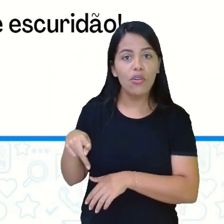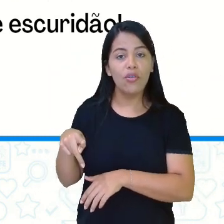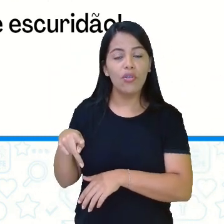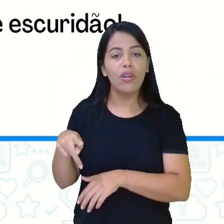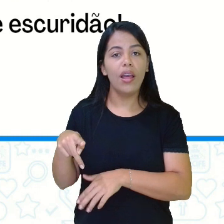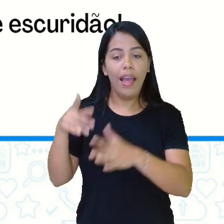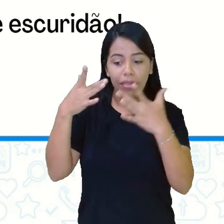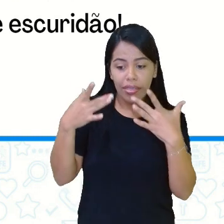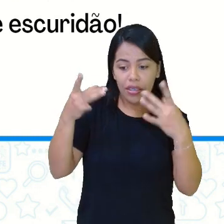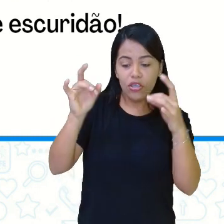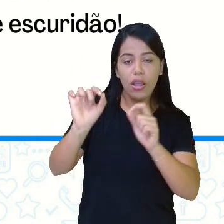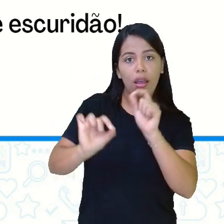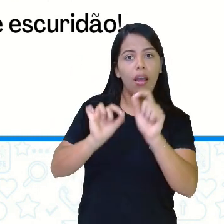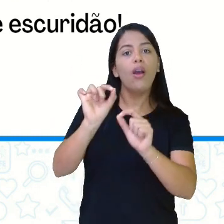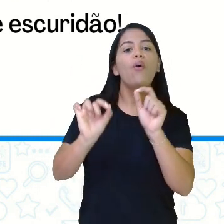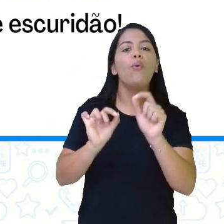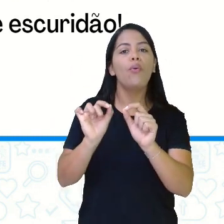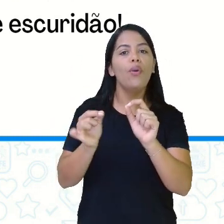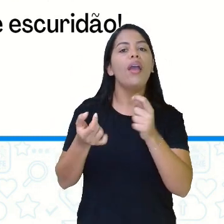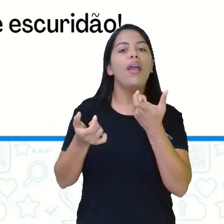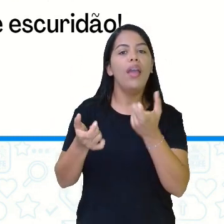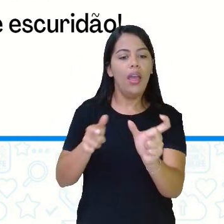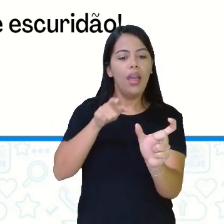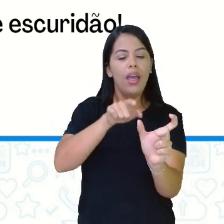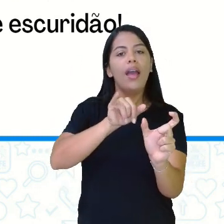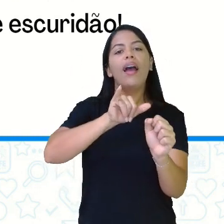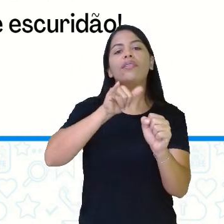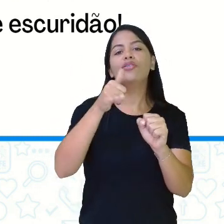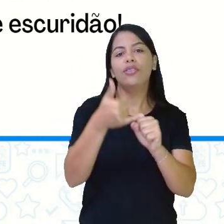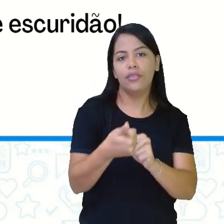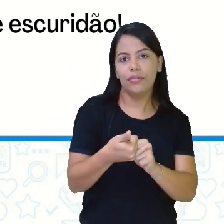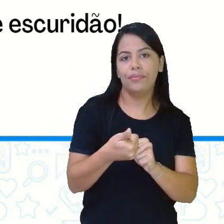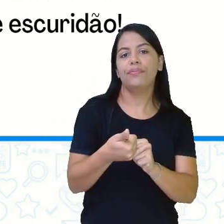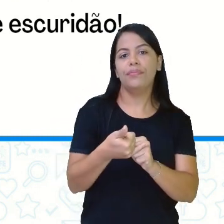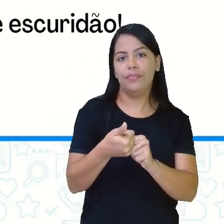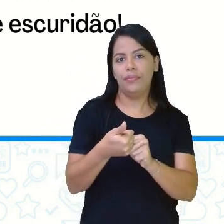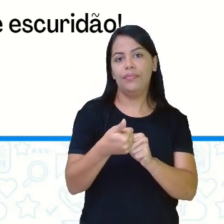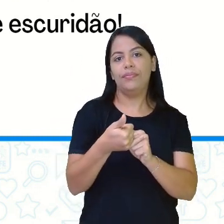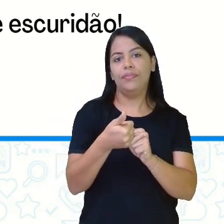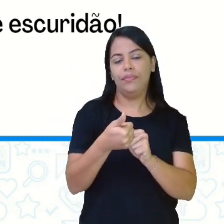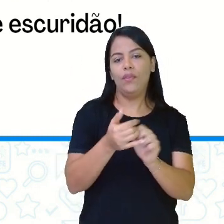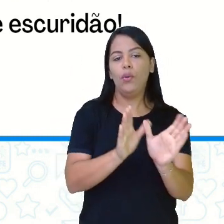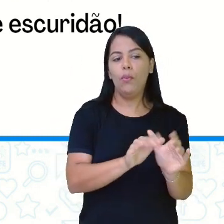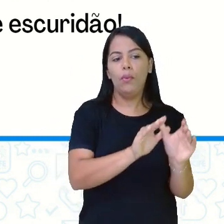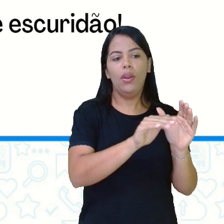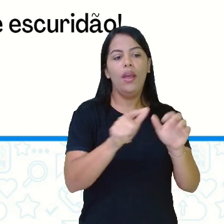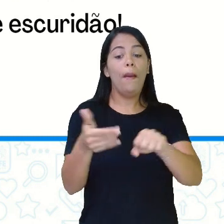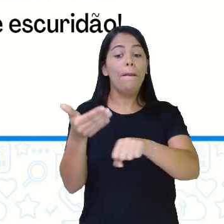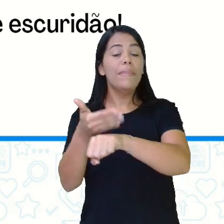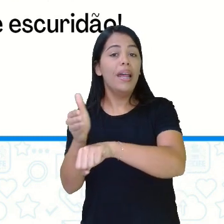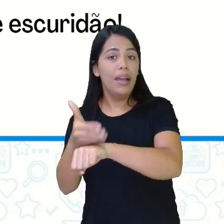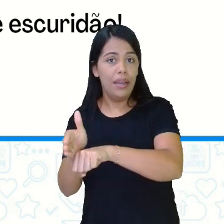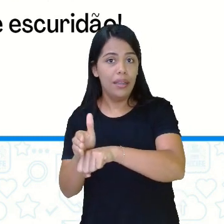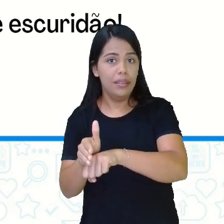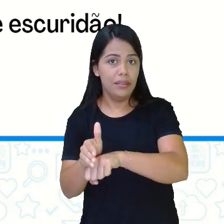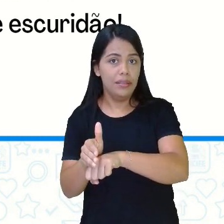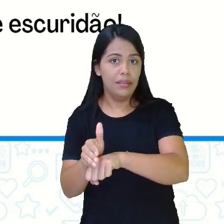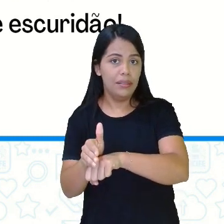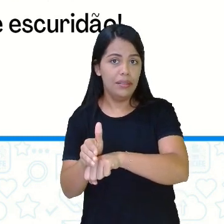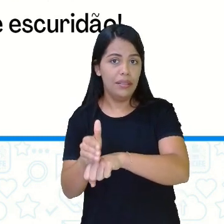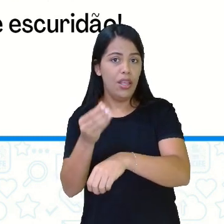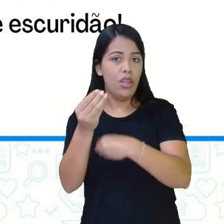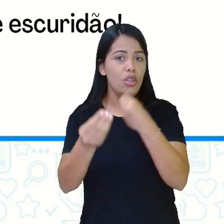estrofe do poema que a gente acabou de ler, né? Borboletas brancas. Como são essas borboletas?